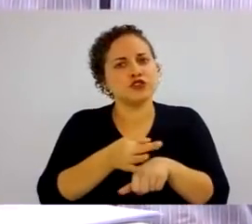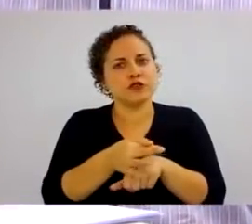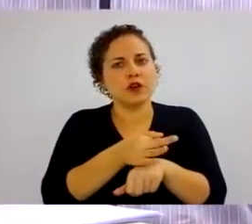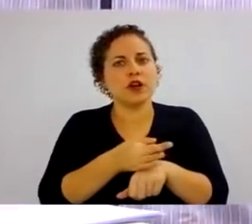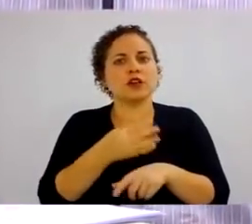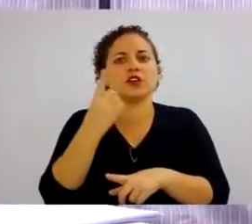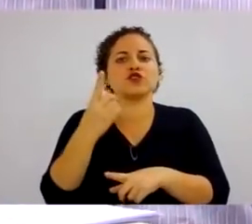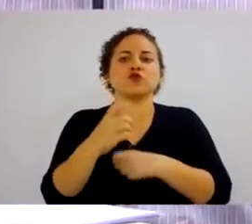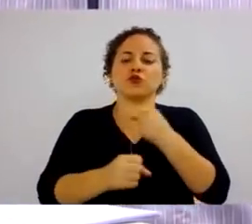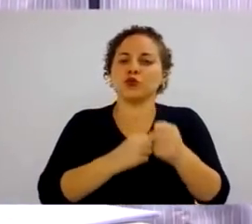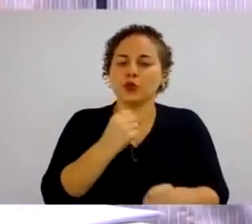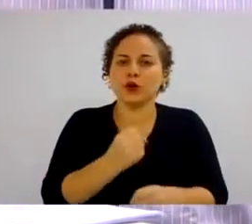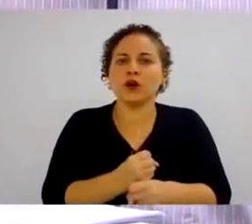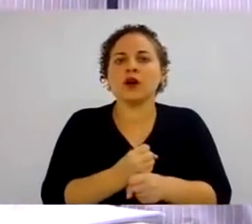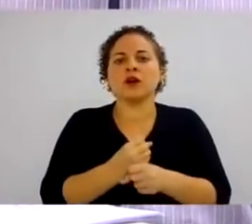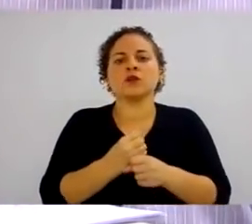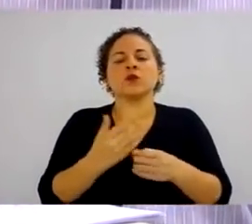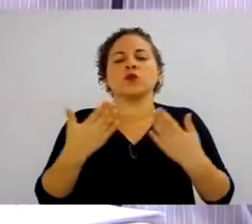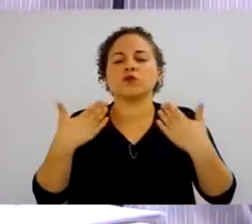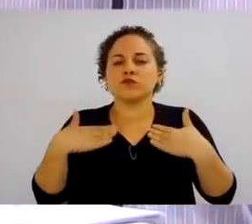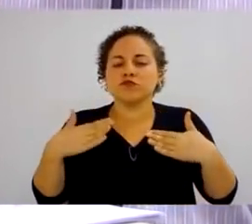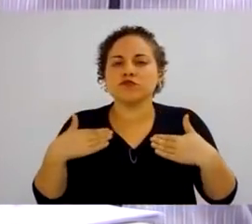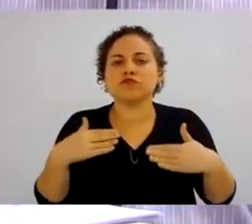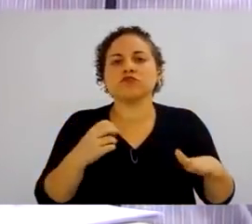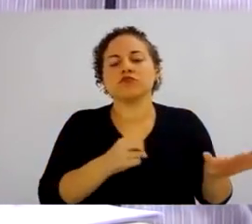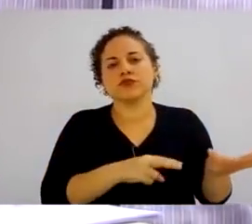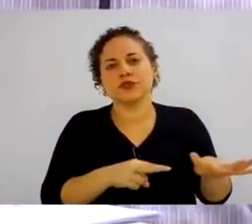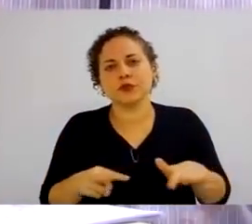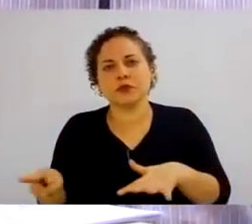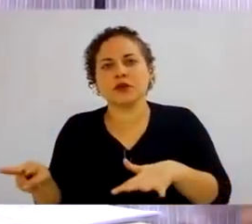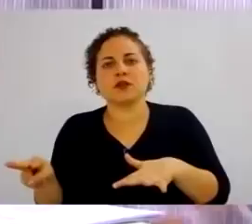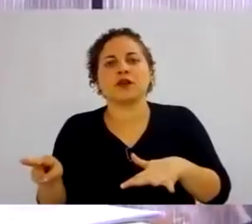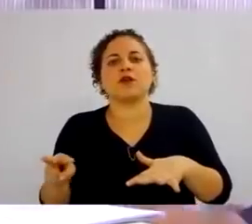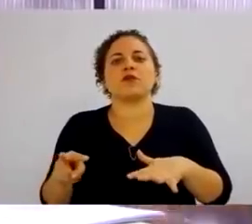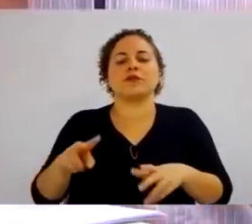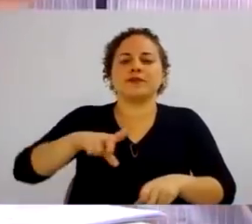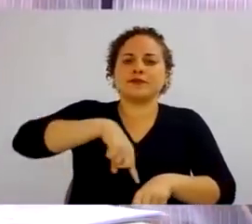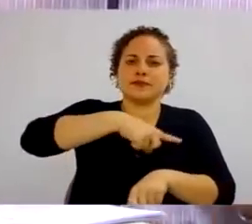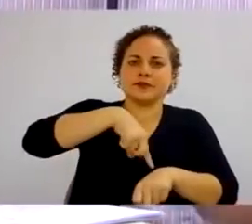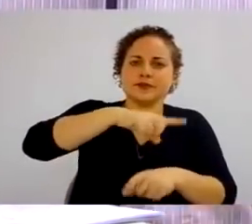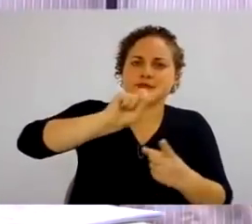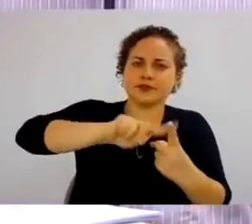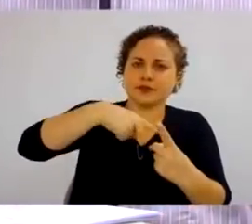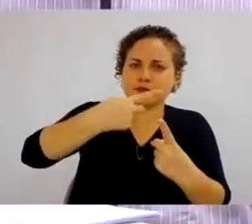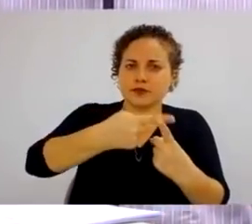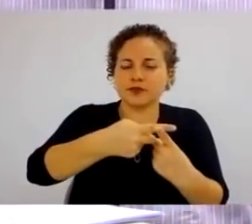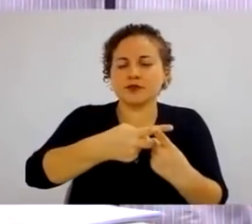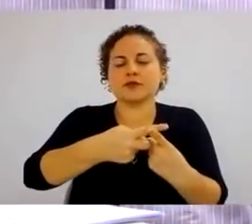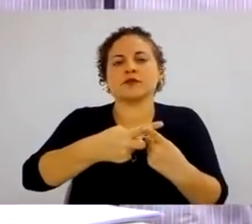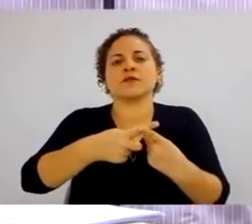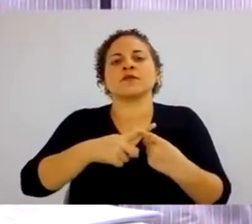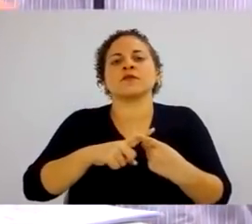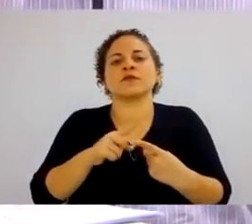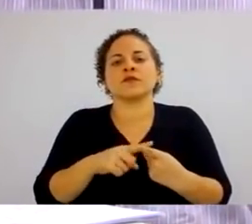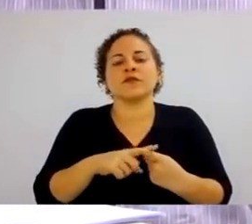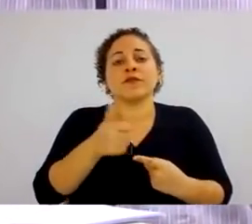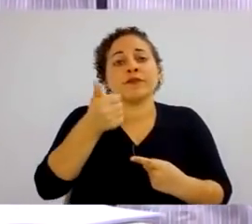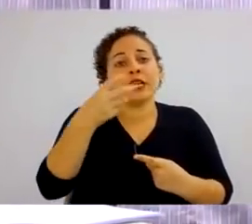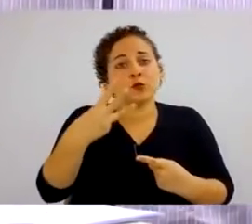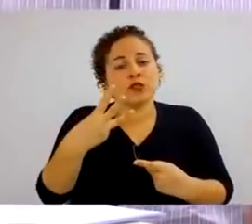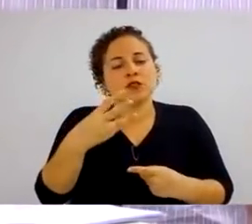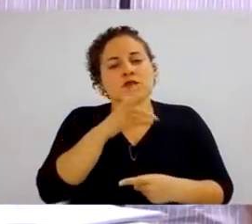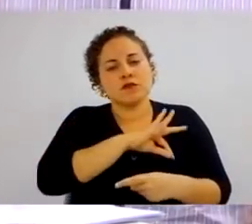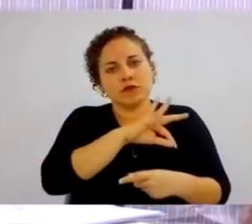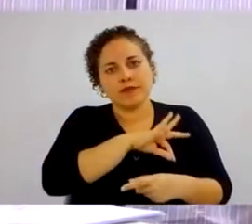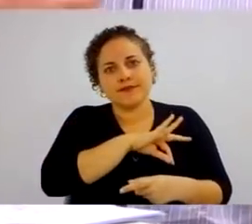tira anualmente, é o descanso semanal remunerado, são as horas extras, os décimos terceiros, enfim.